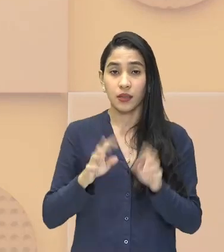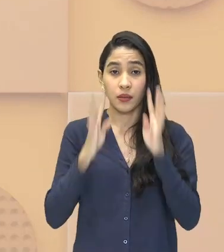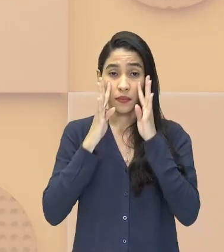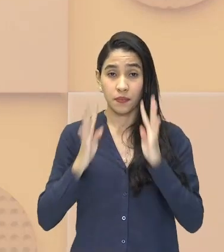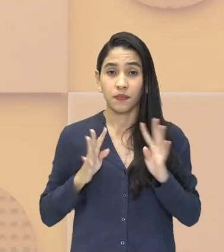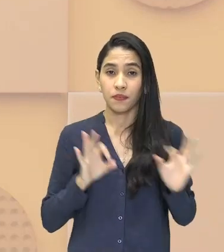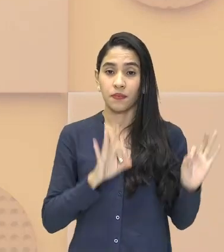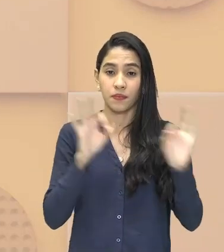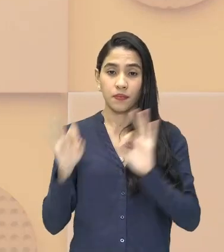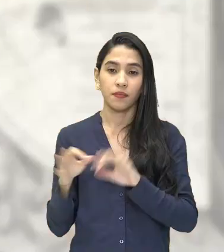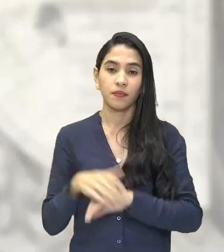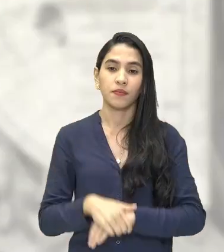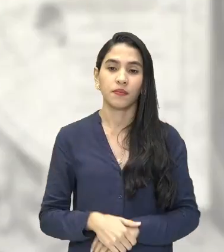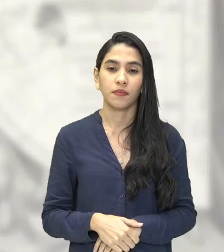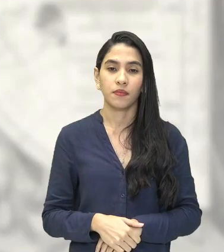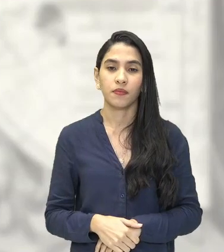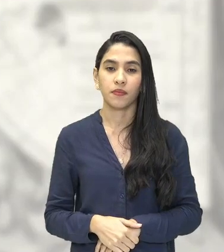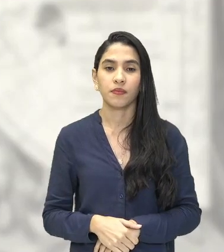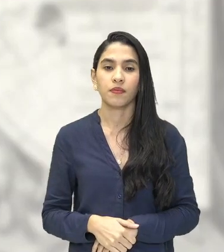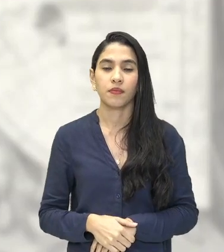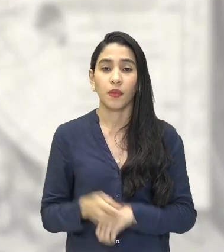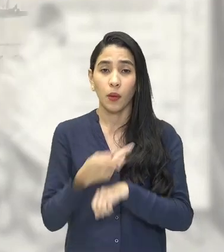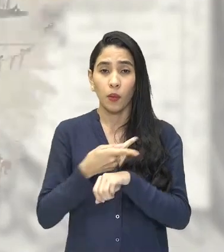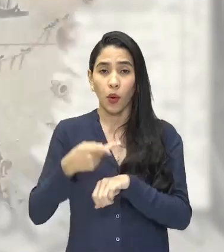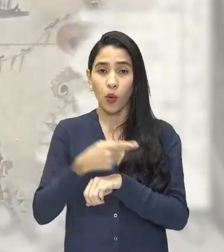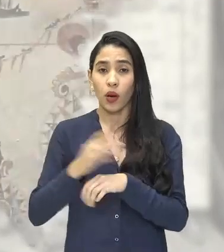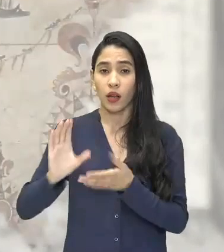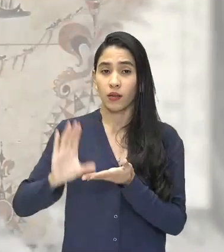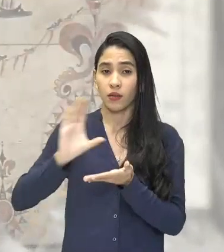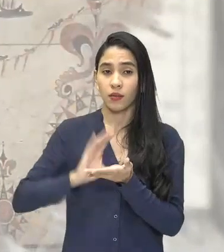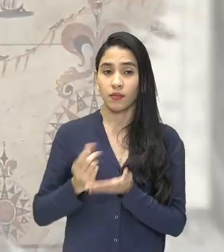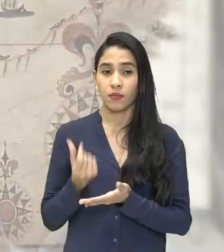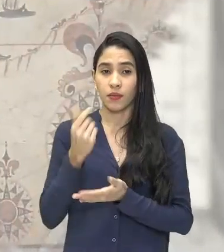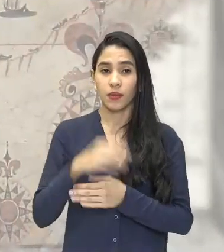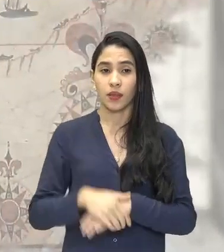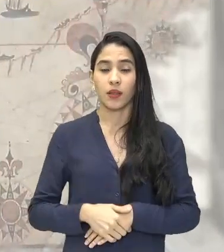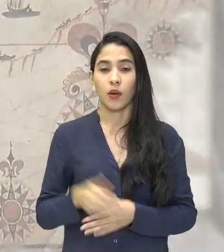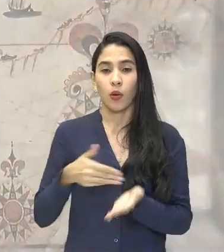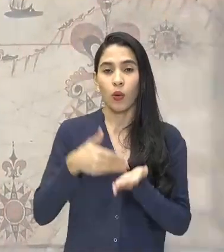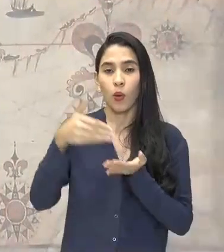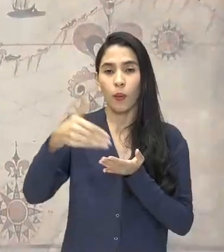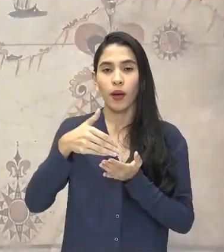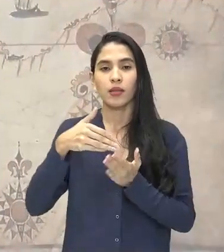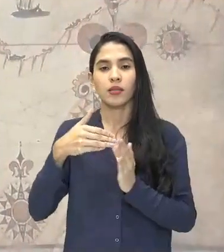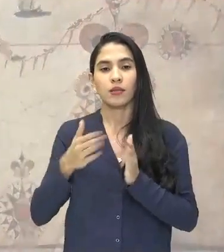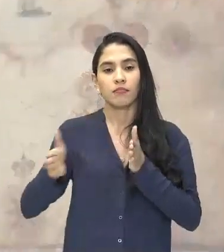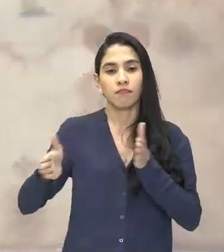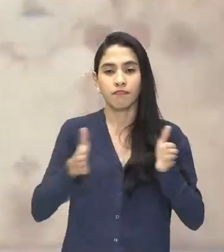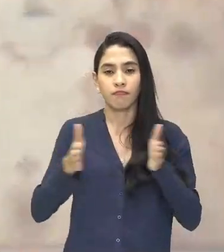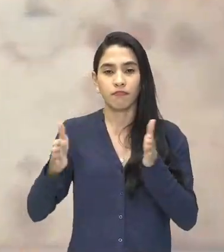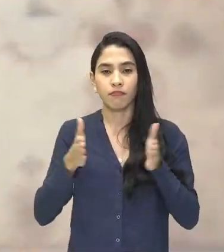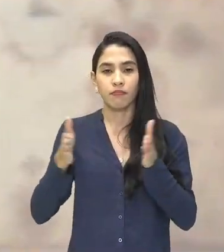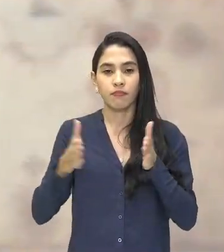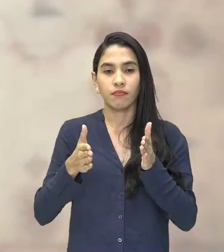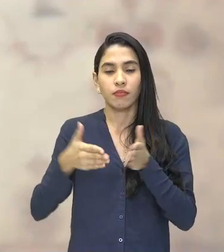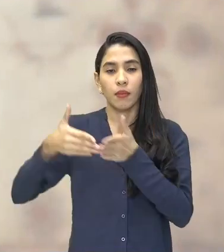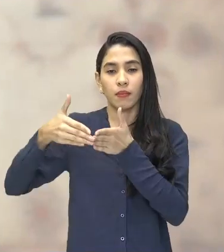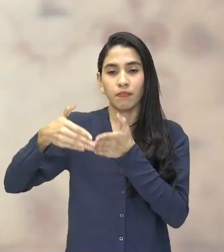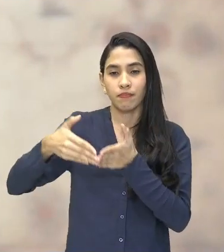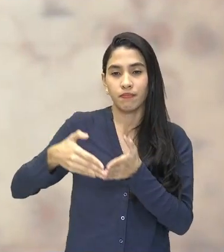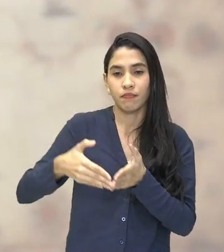atenção. Em busca da riqueza. No início dos tempos modernos, durante a era das grandes